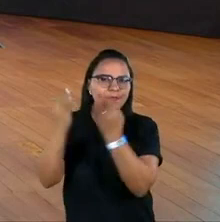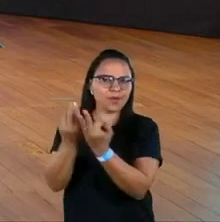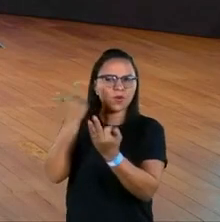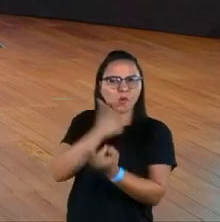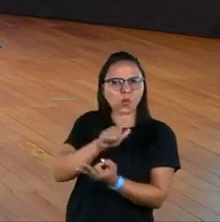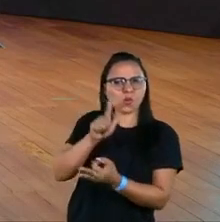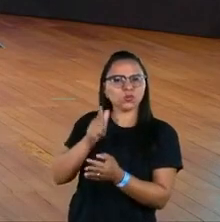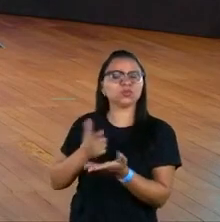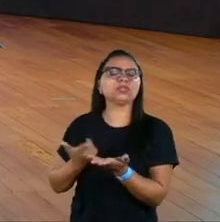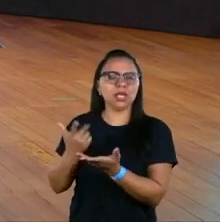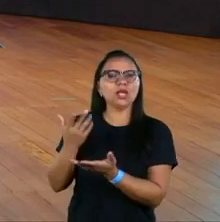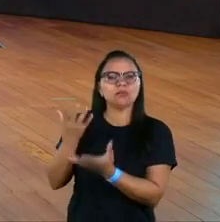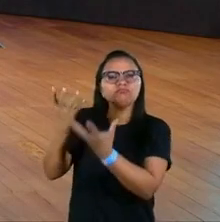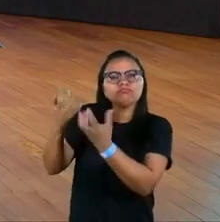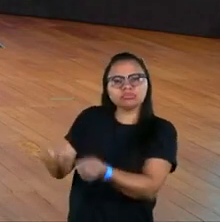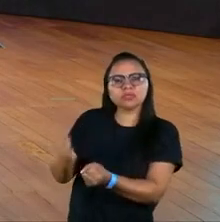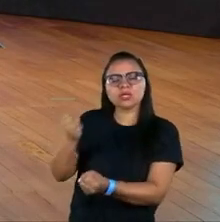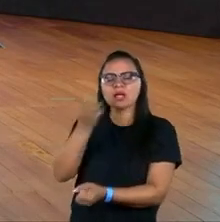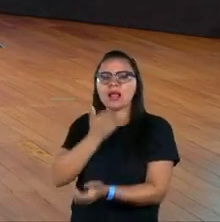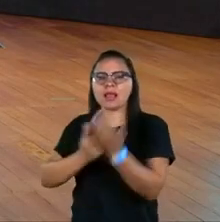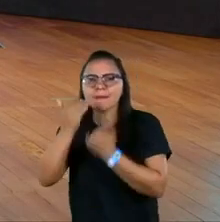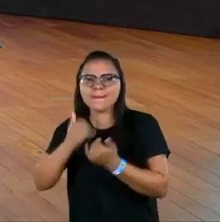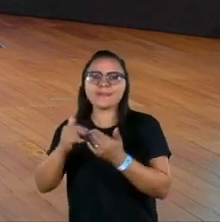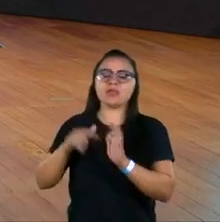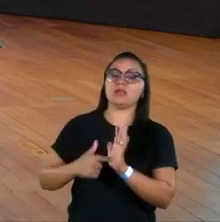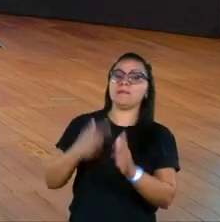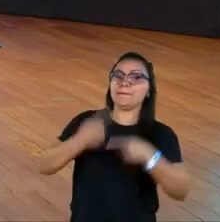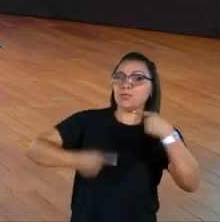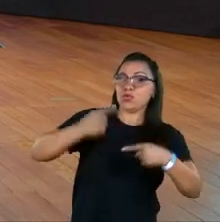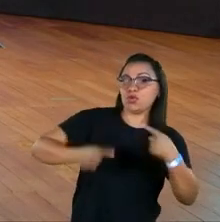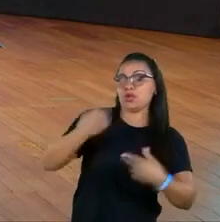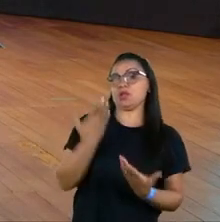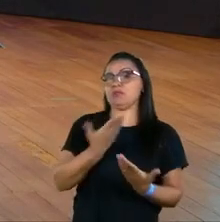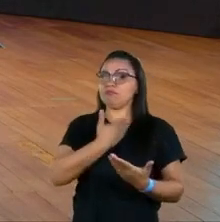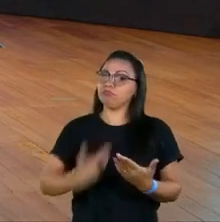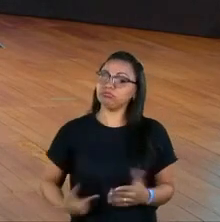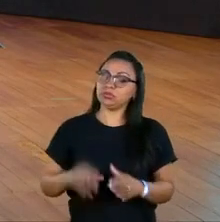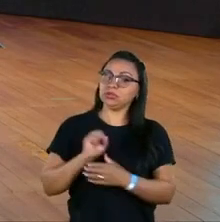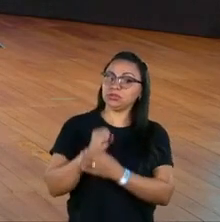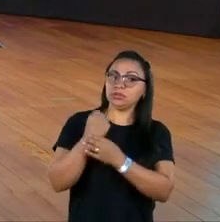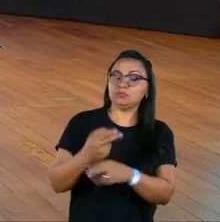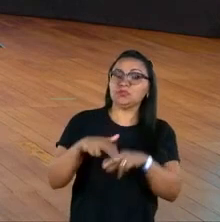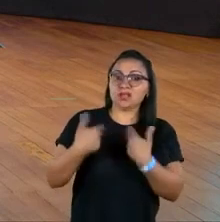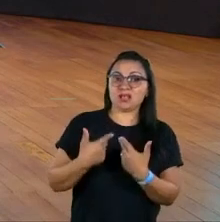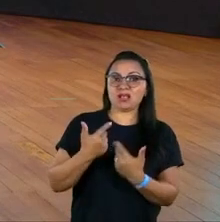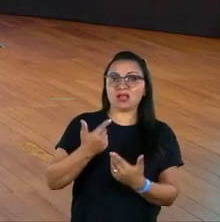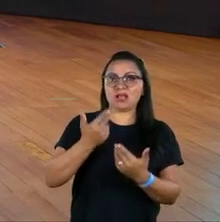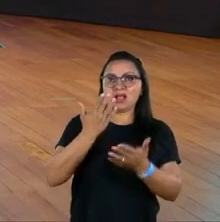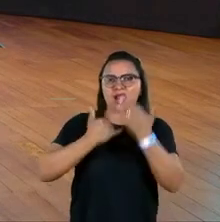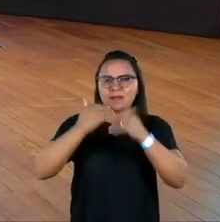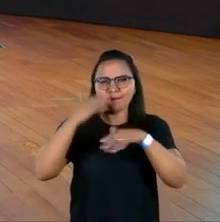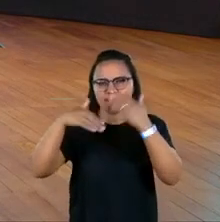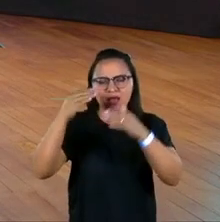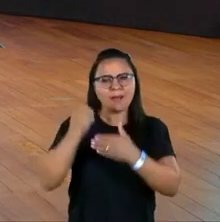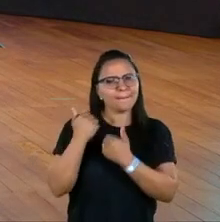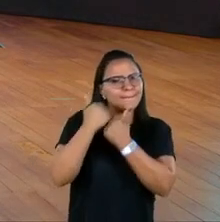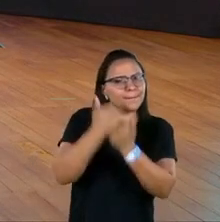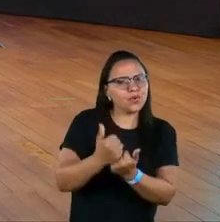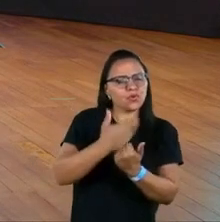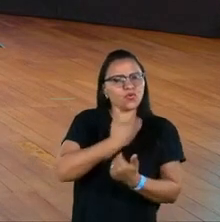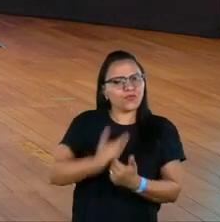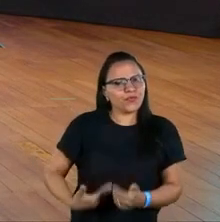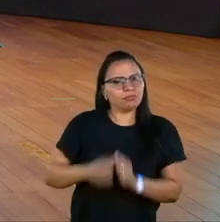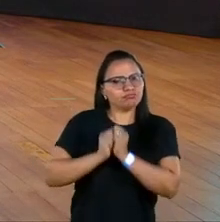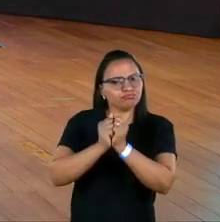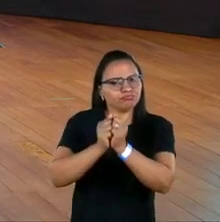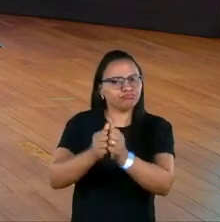têm acesso a esses alimentos. A gente trabalha muito com política pública, também na área da segurança alimentar, desenvolvendo apoios a governos